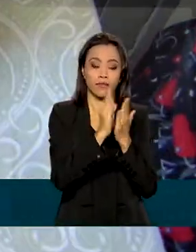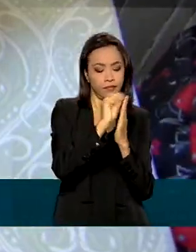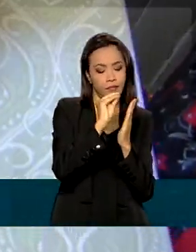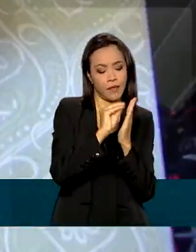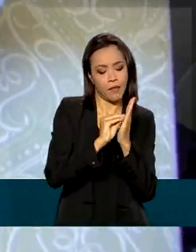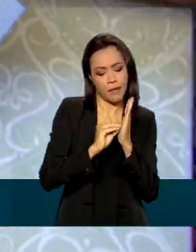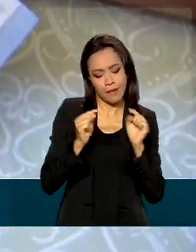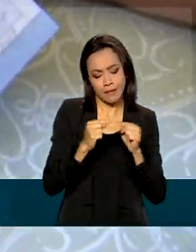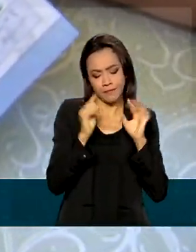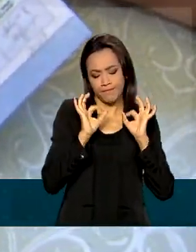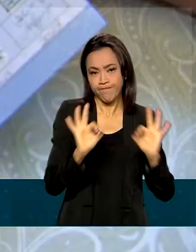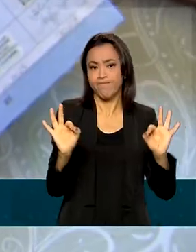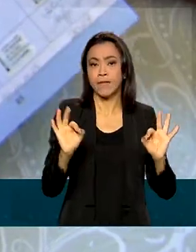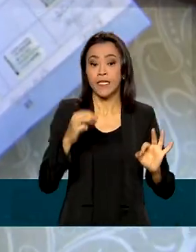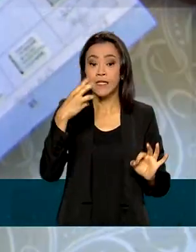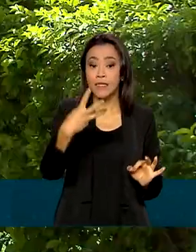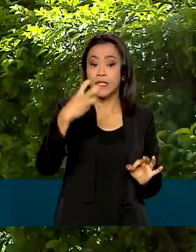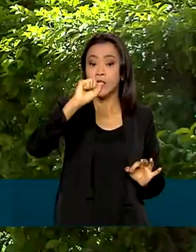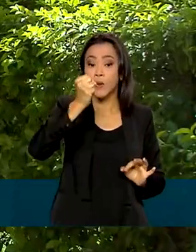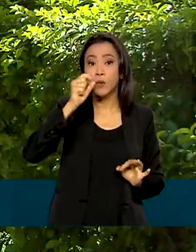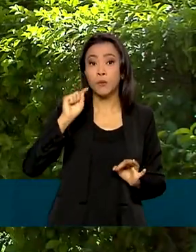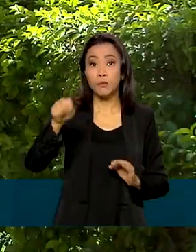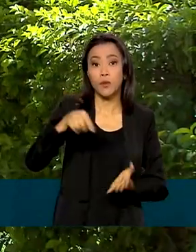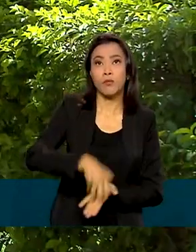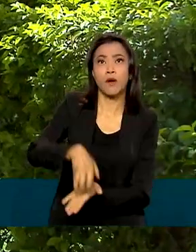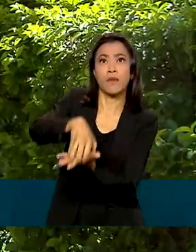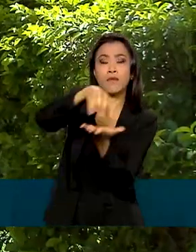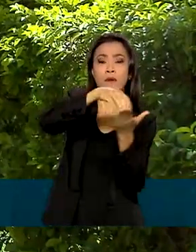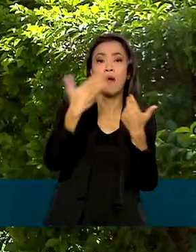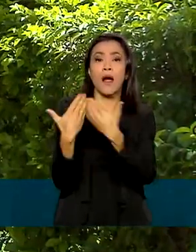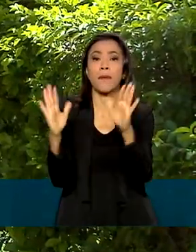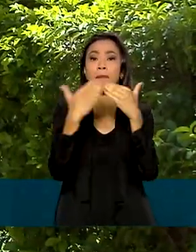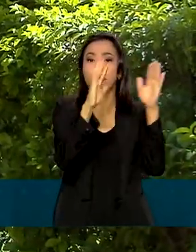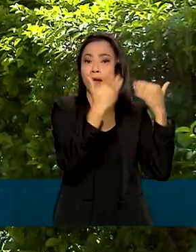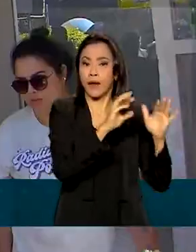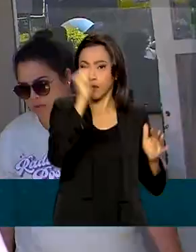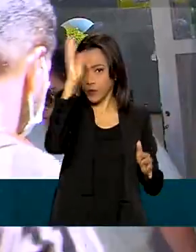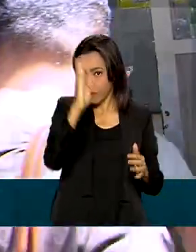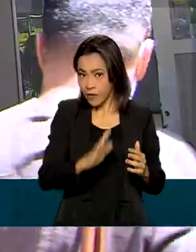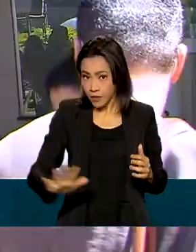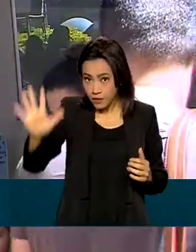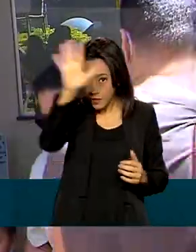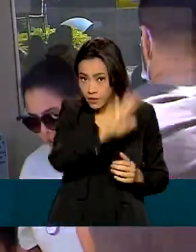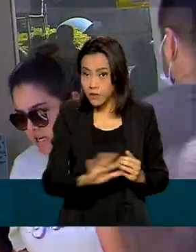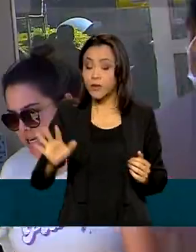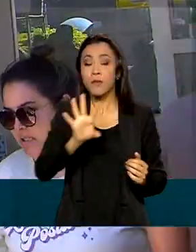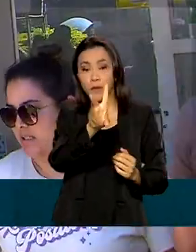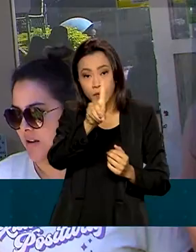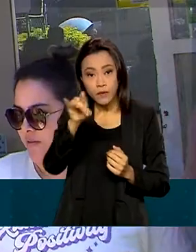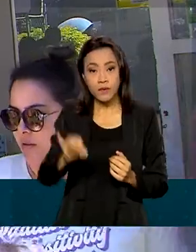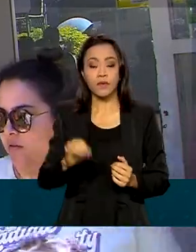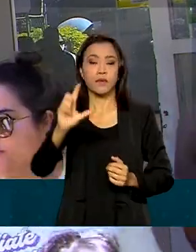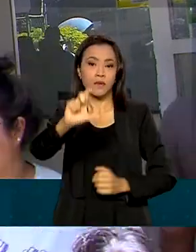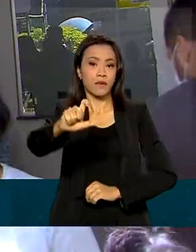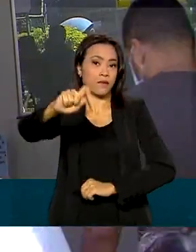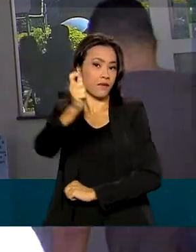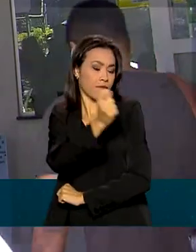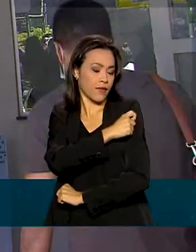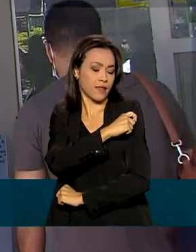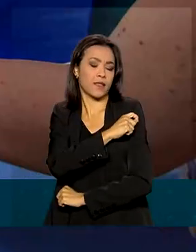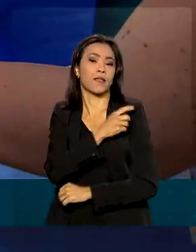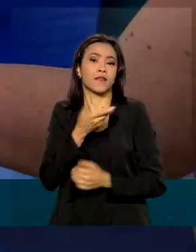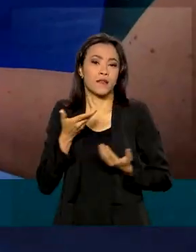Foram mais de 38 mil postos de vacinação abertos em todo o Brasil para o dia D da campanha nacional de